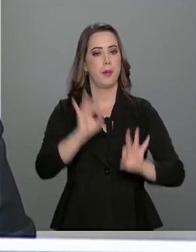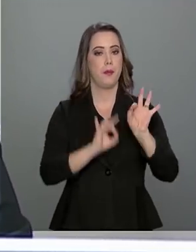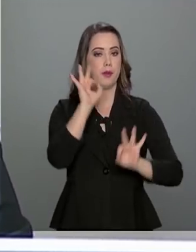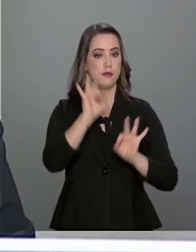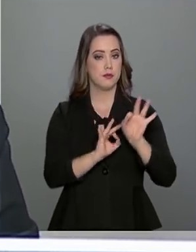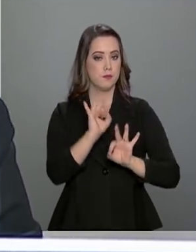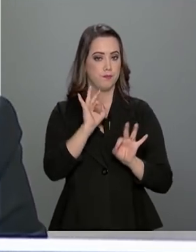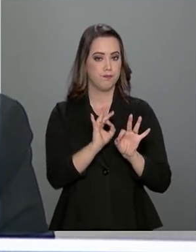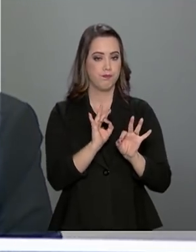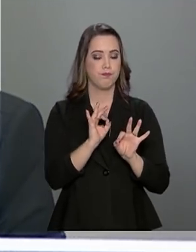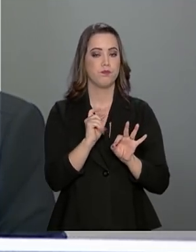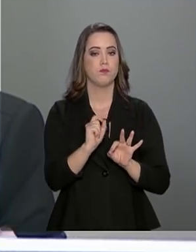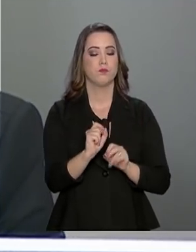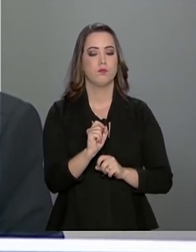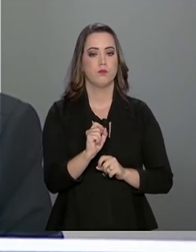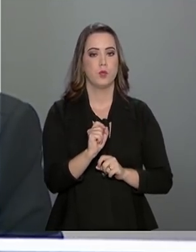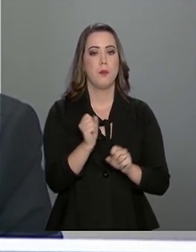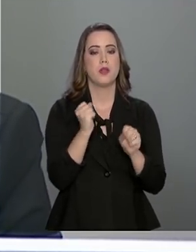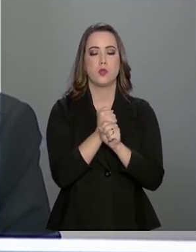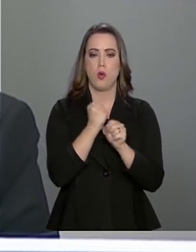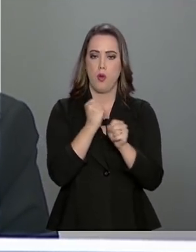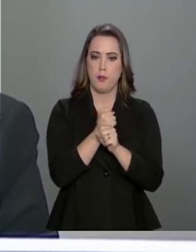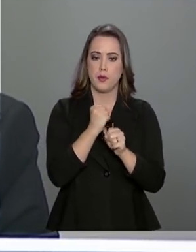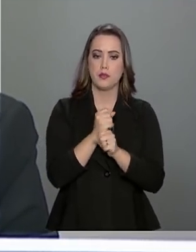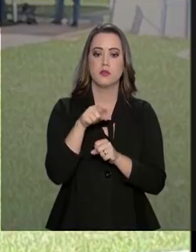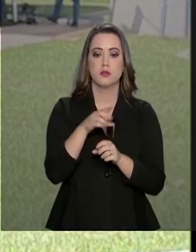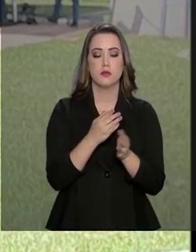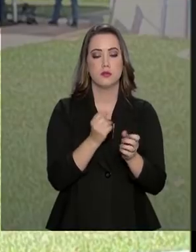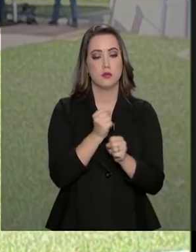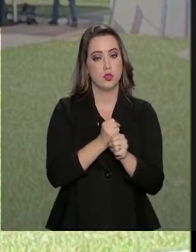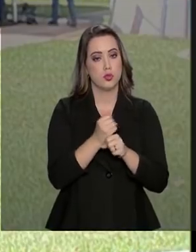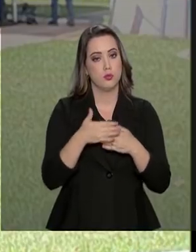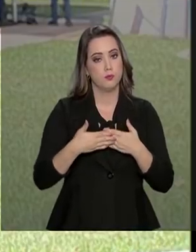para as obras este ano